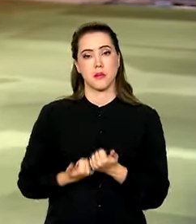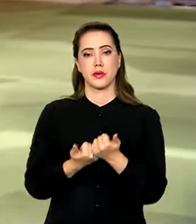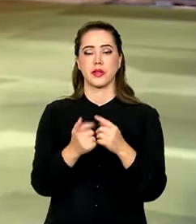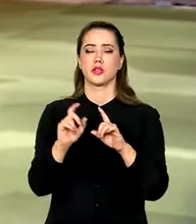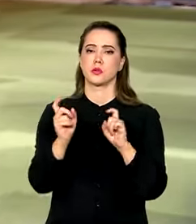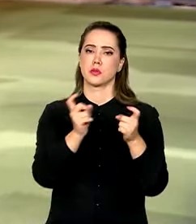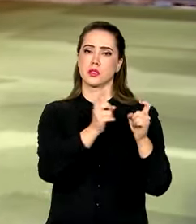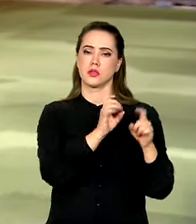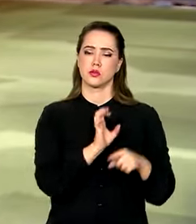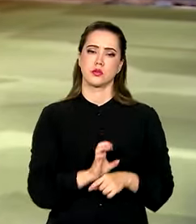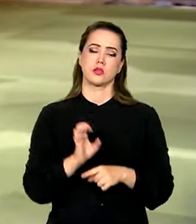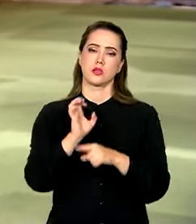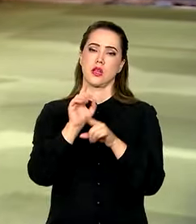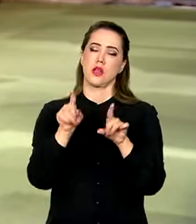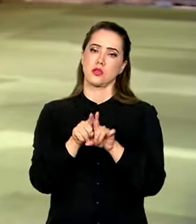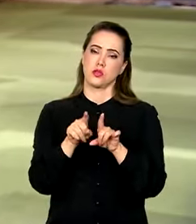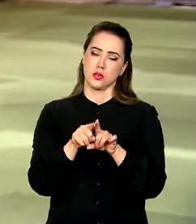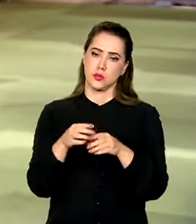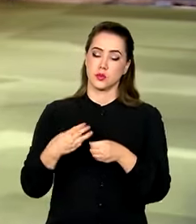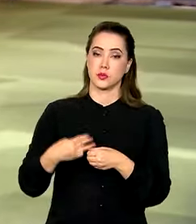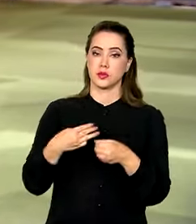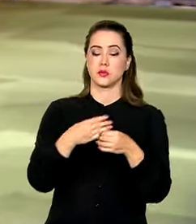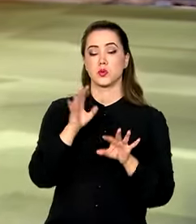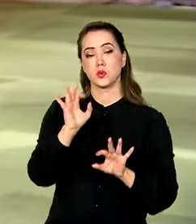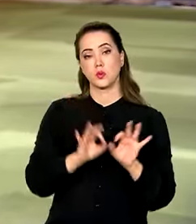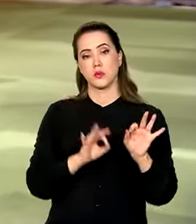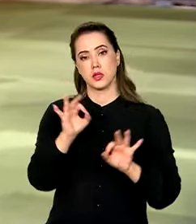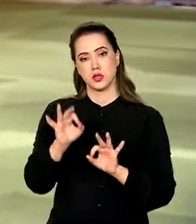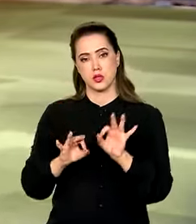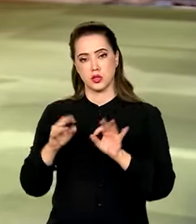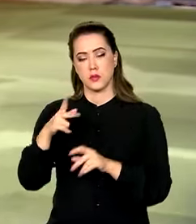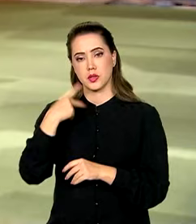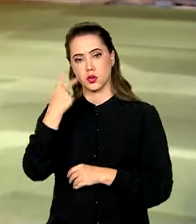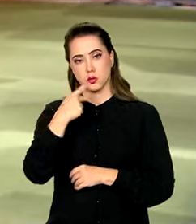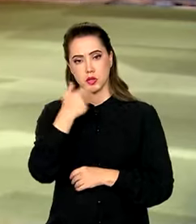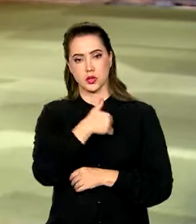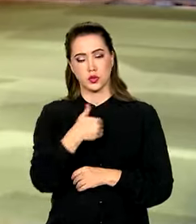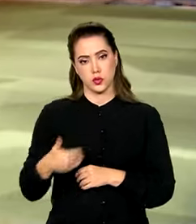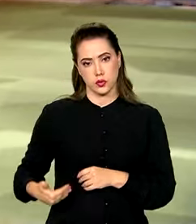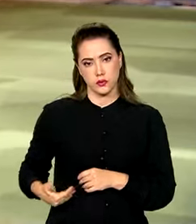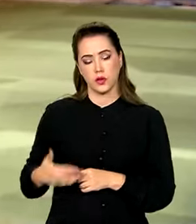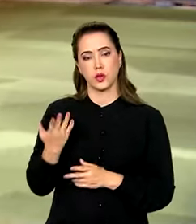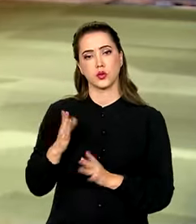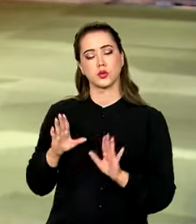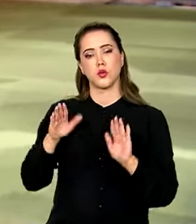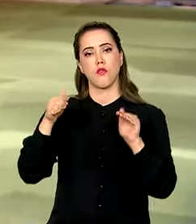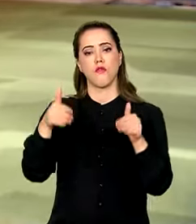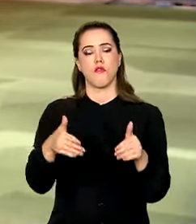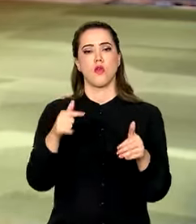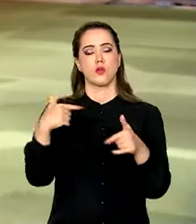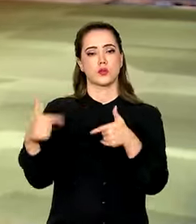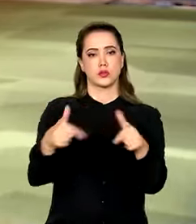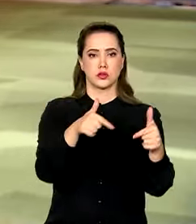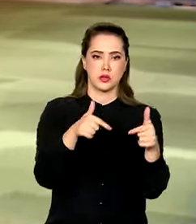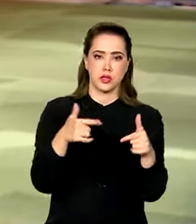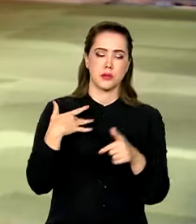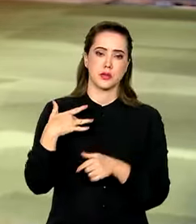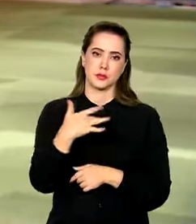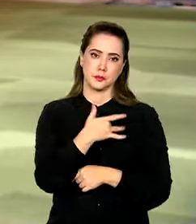gestores estaduais e municipais no planejamento de políticas públicas no campo do trabalho na saúde.